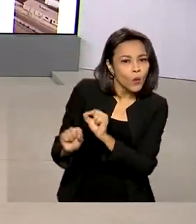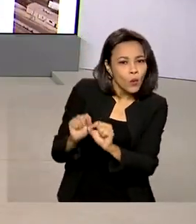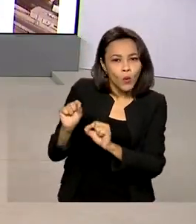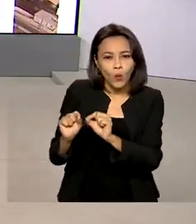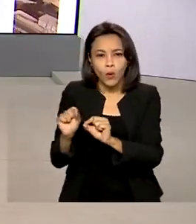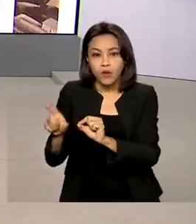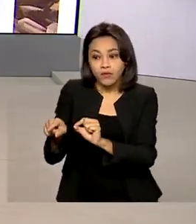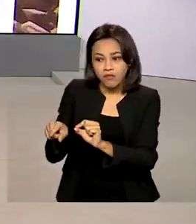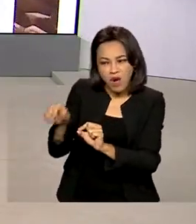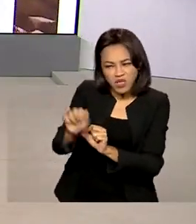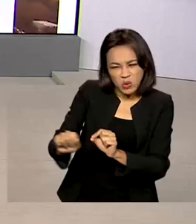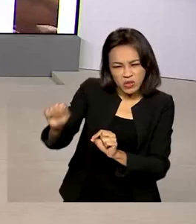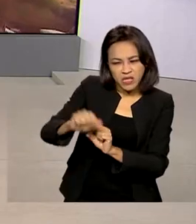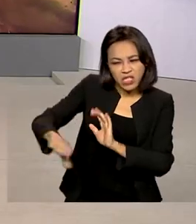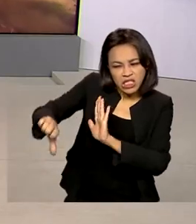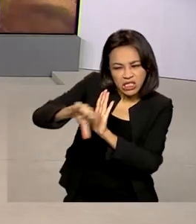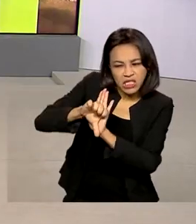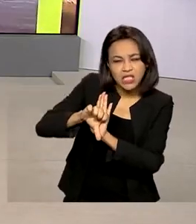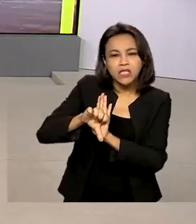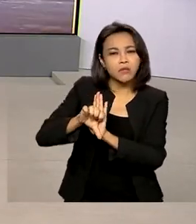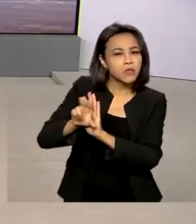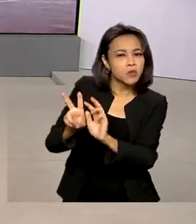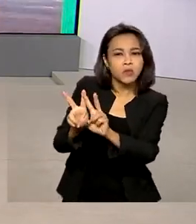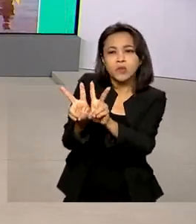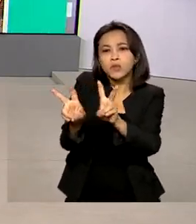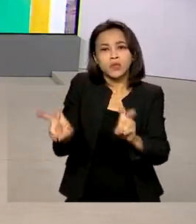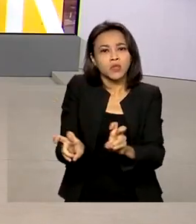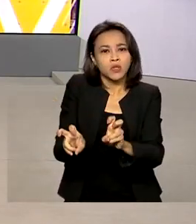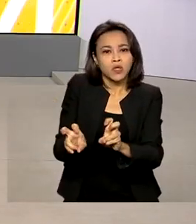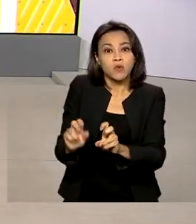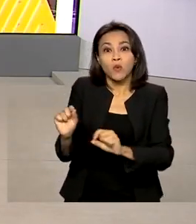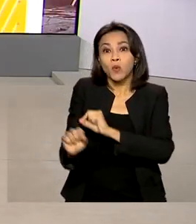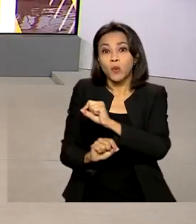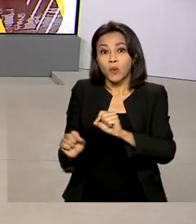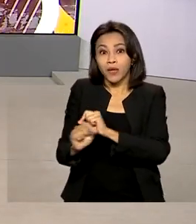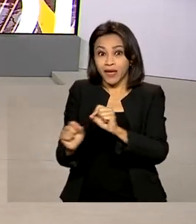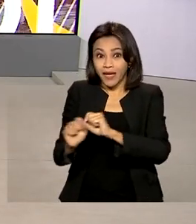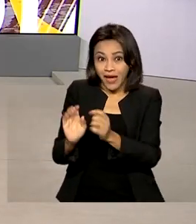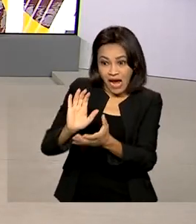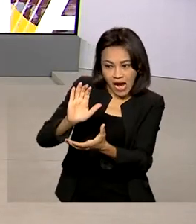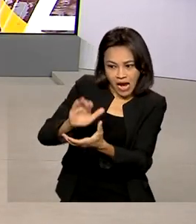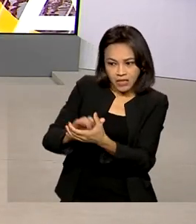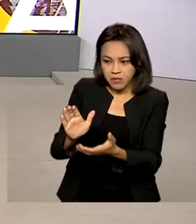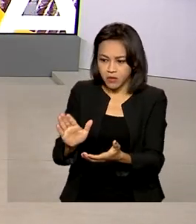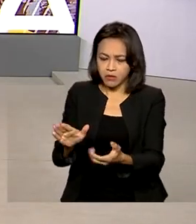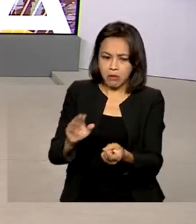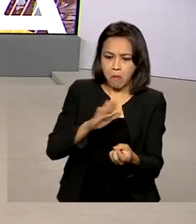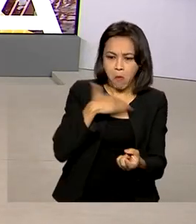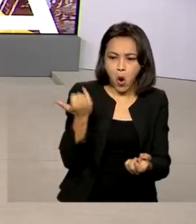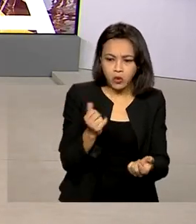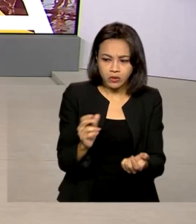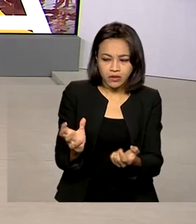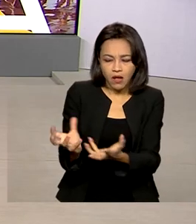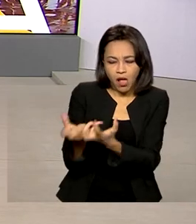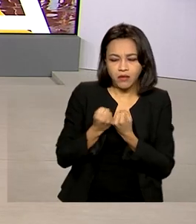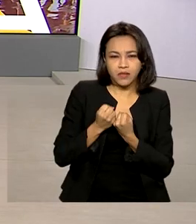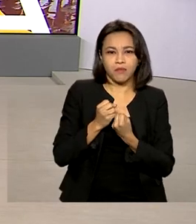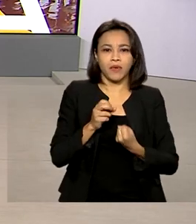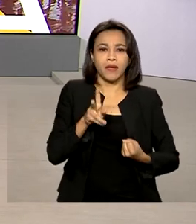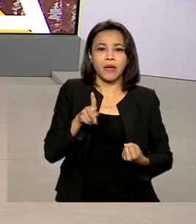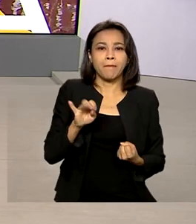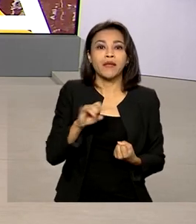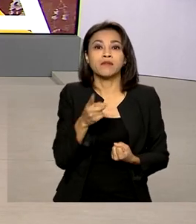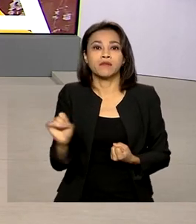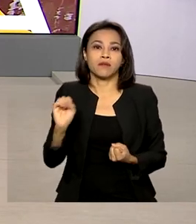desarticular uma associação criminosa especializada em forjar casamentos com mortos e receber pensões da Previdência